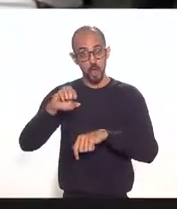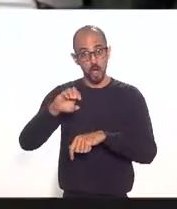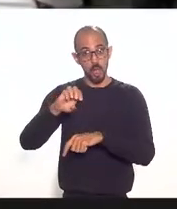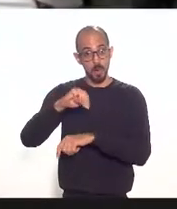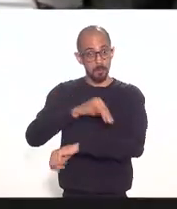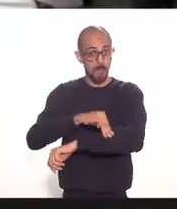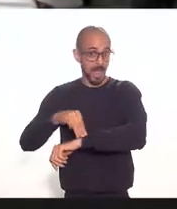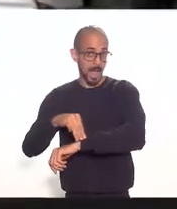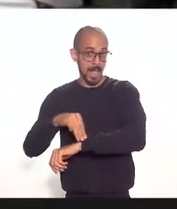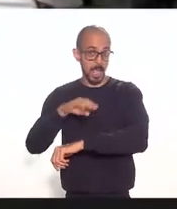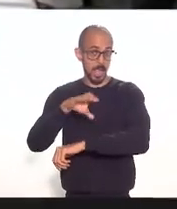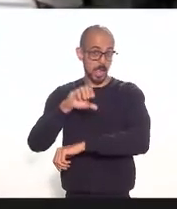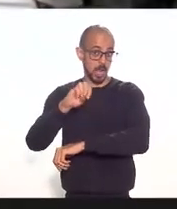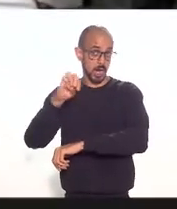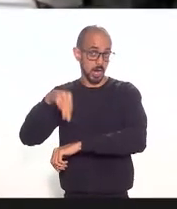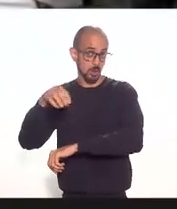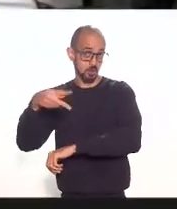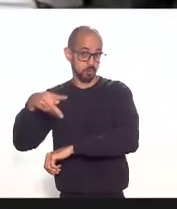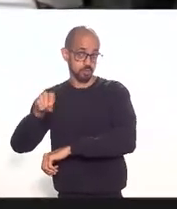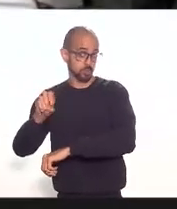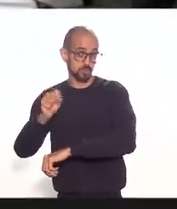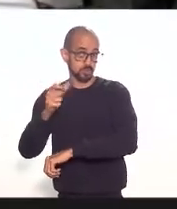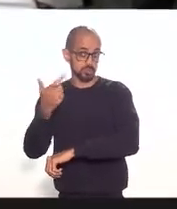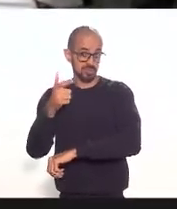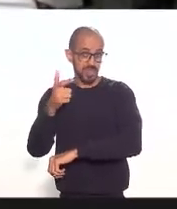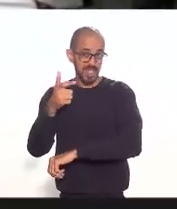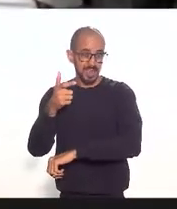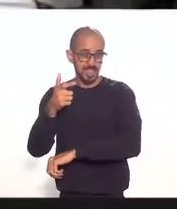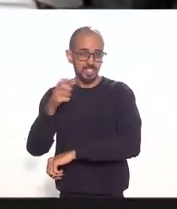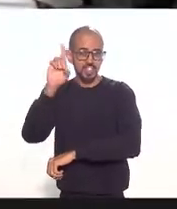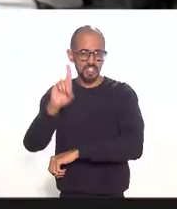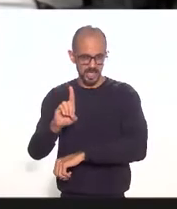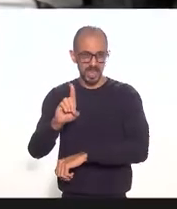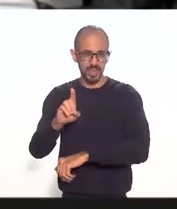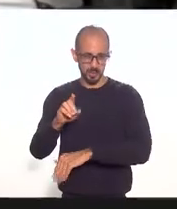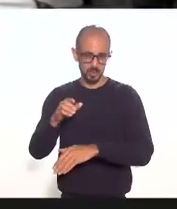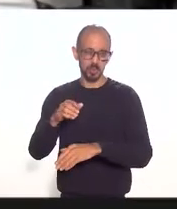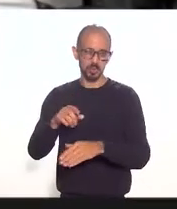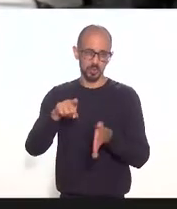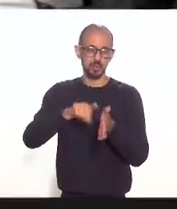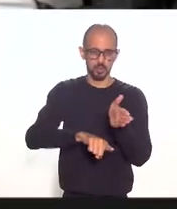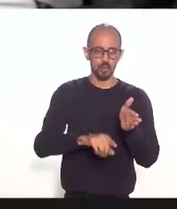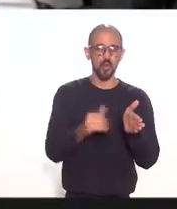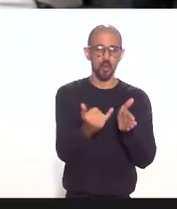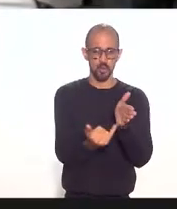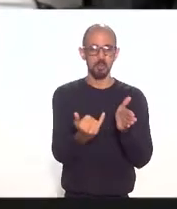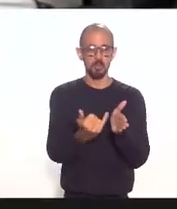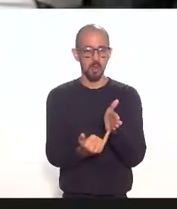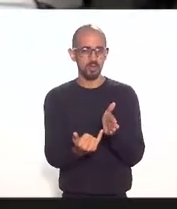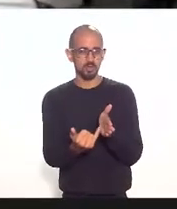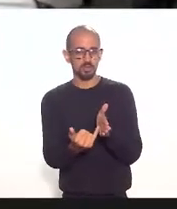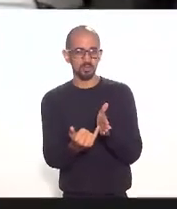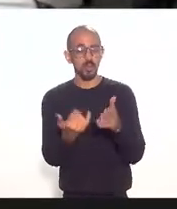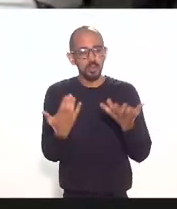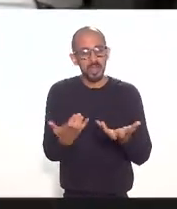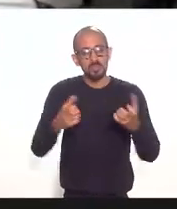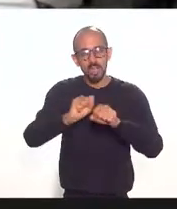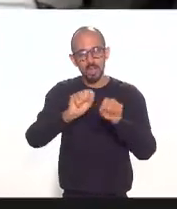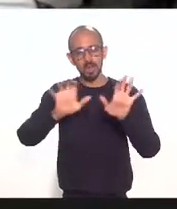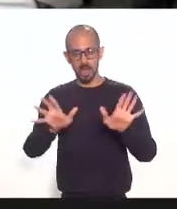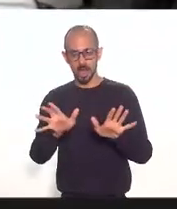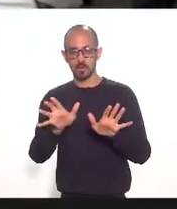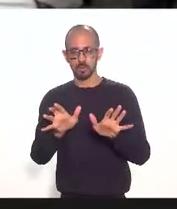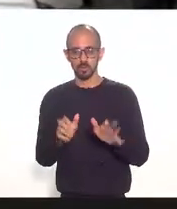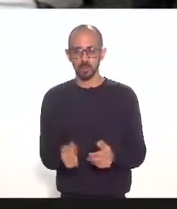ter direito a essa alíquota eu queria que isso ficasse realmente claro em que momento os aeroportos regionais estão inseridos